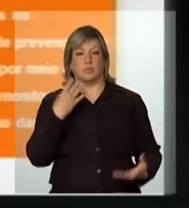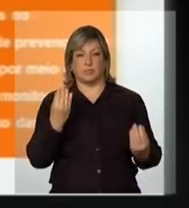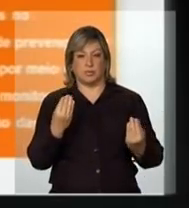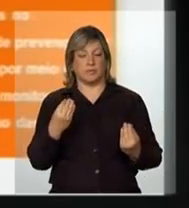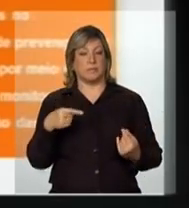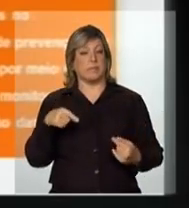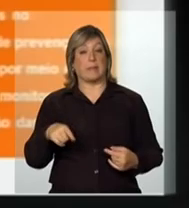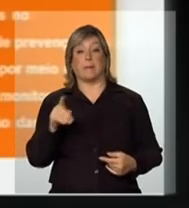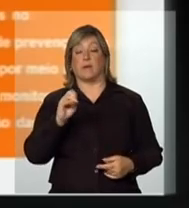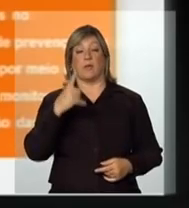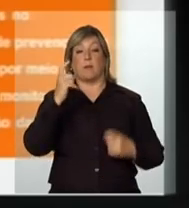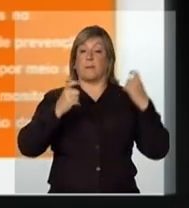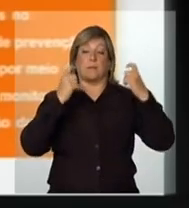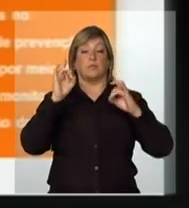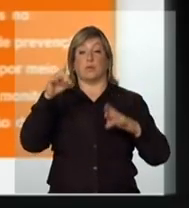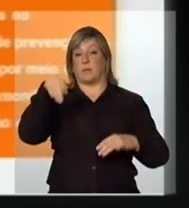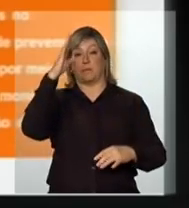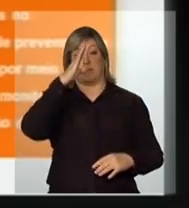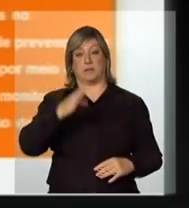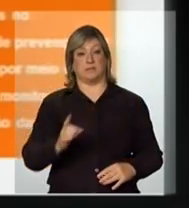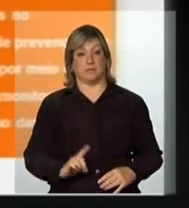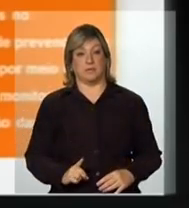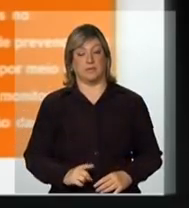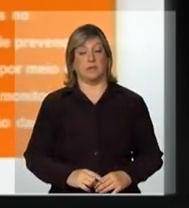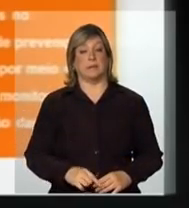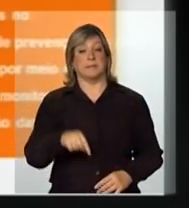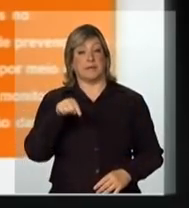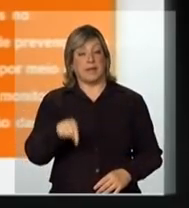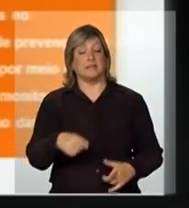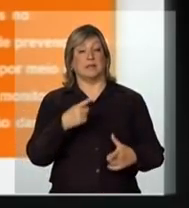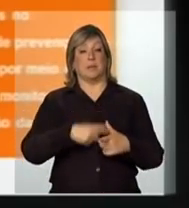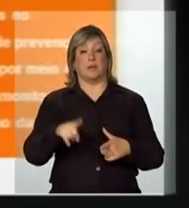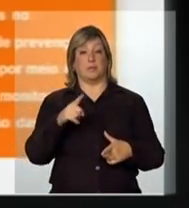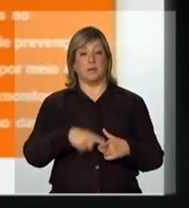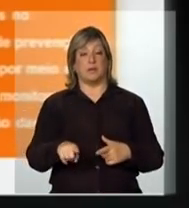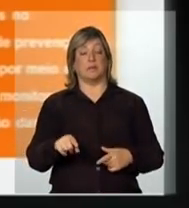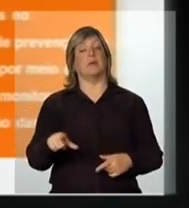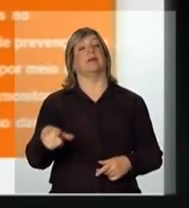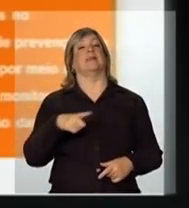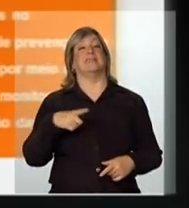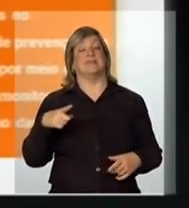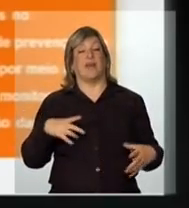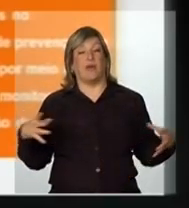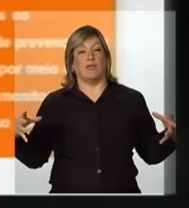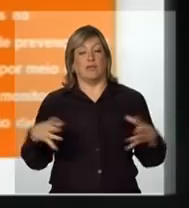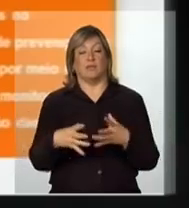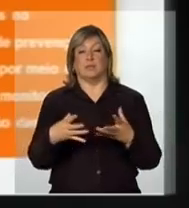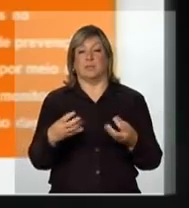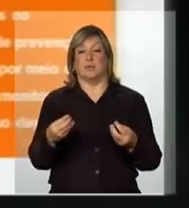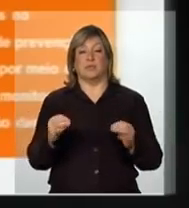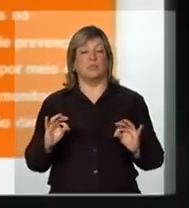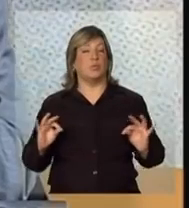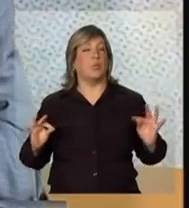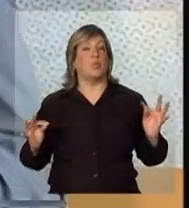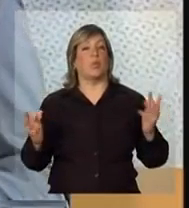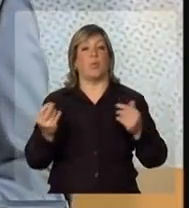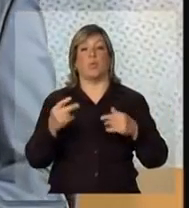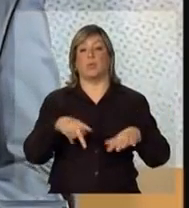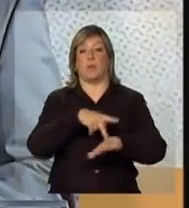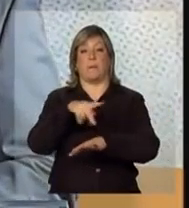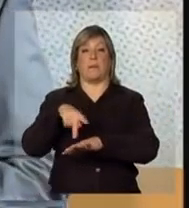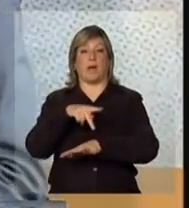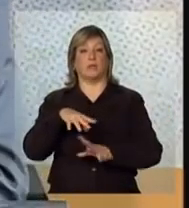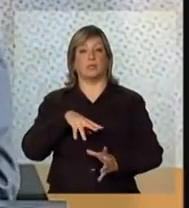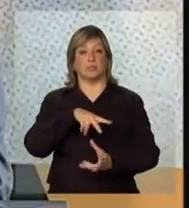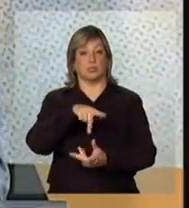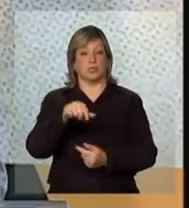não é uma preocupação só do Brasil. Esse problema se impacta tanto hoje em todas as nações do mundo, que a